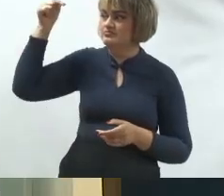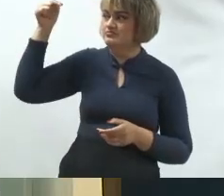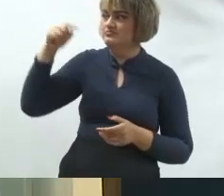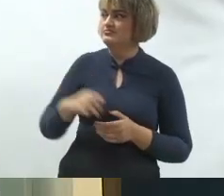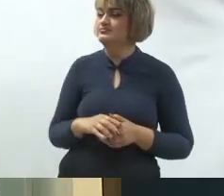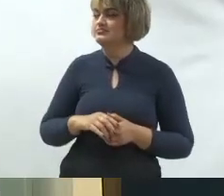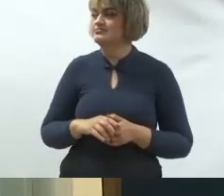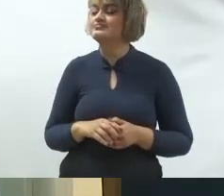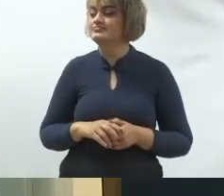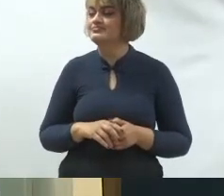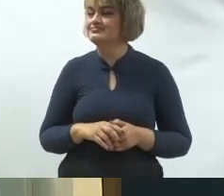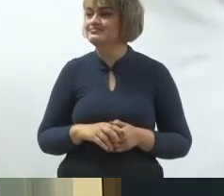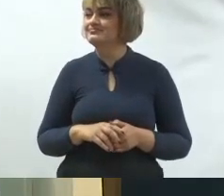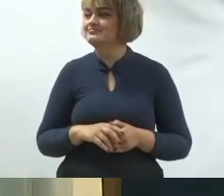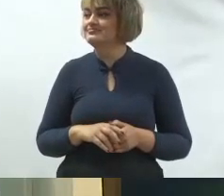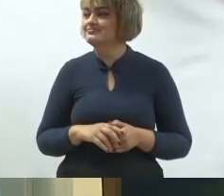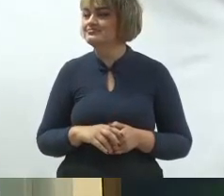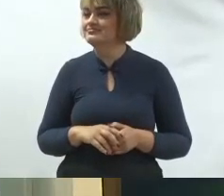Para a TV?